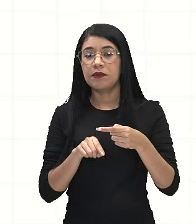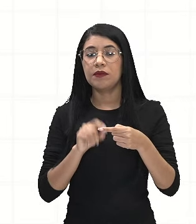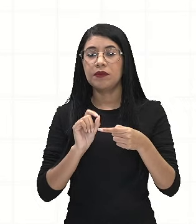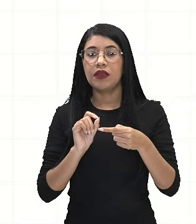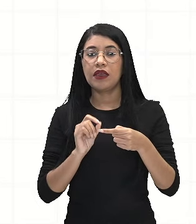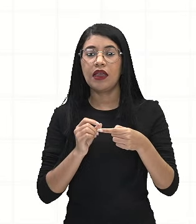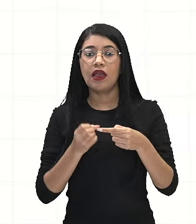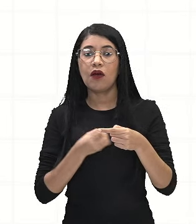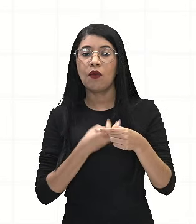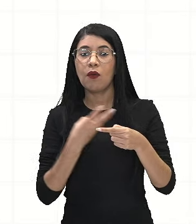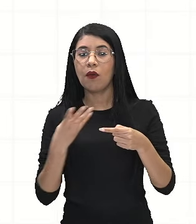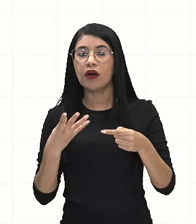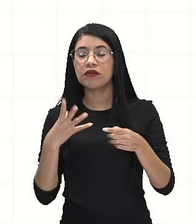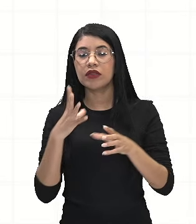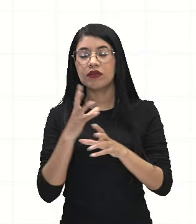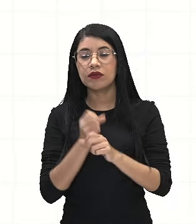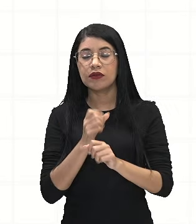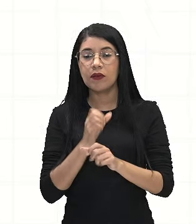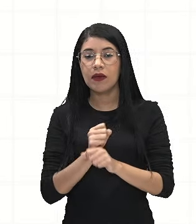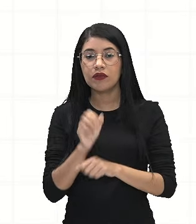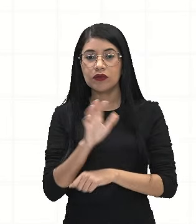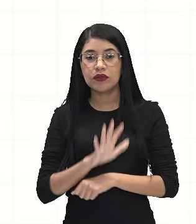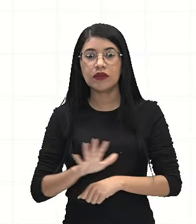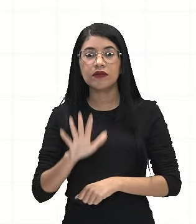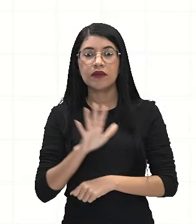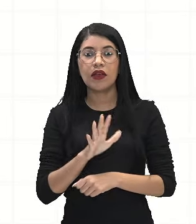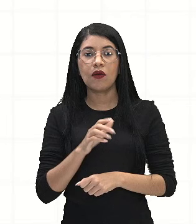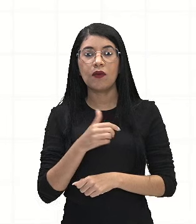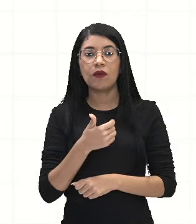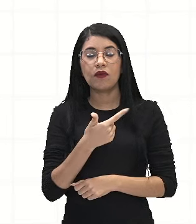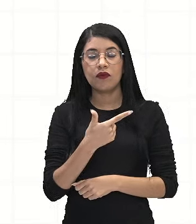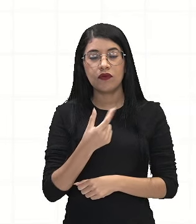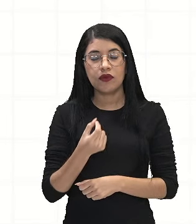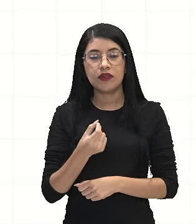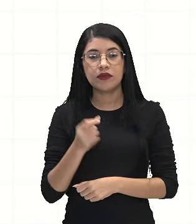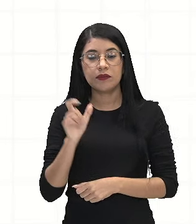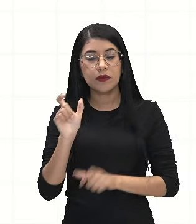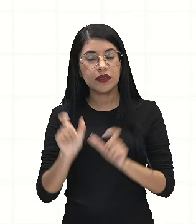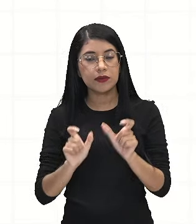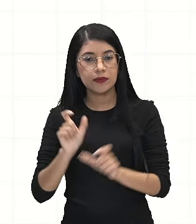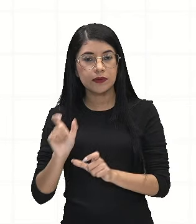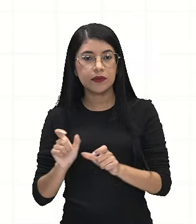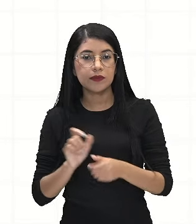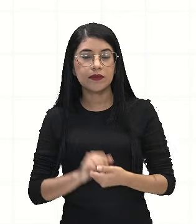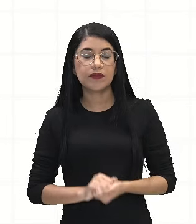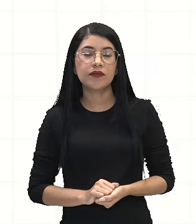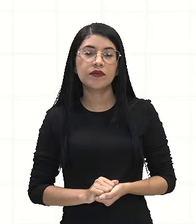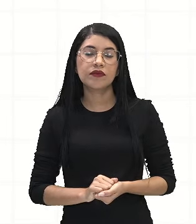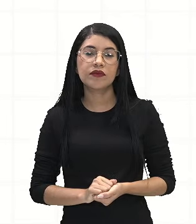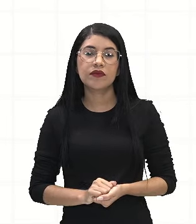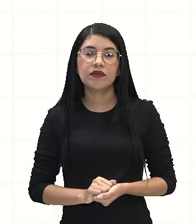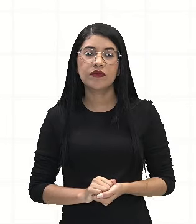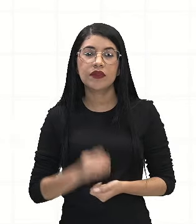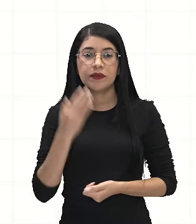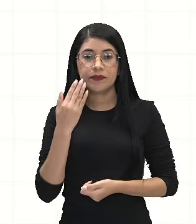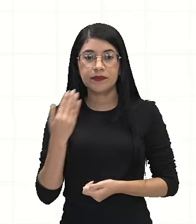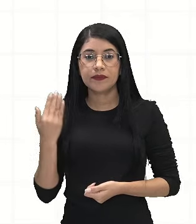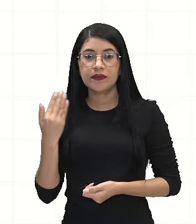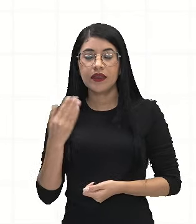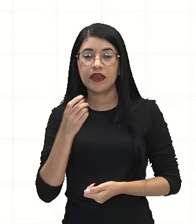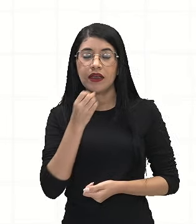vai ficar o espaço amostral, que é de 20, 20 criadores. Então, essa aqui é a minha probabilidade. Olha só,